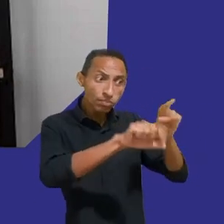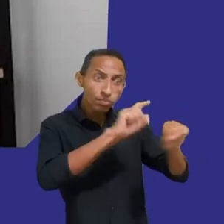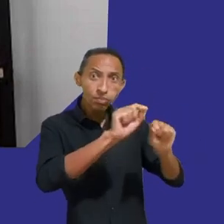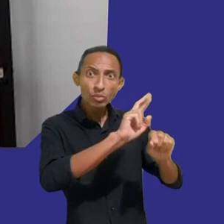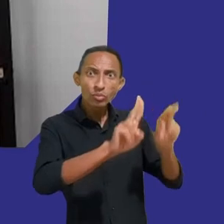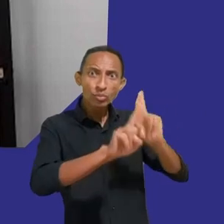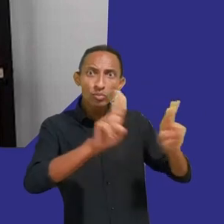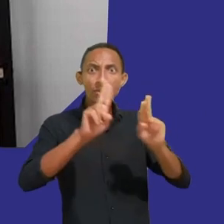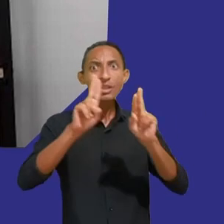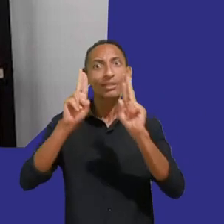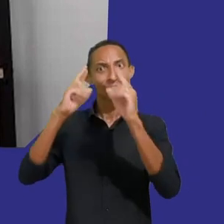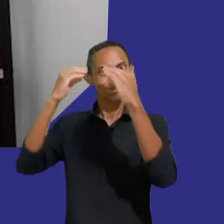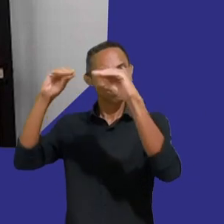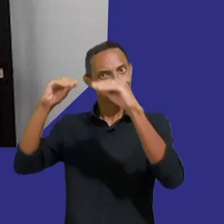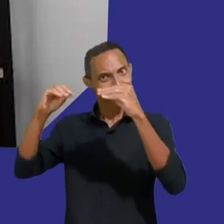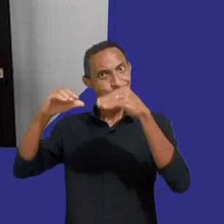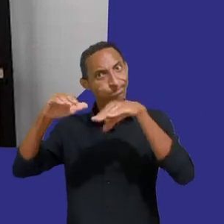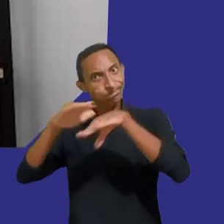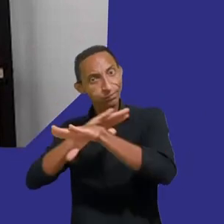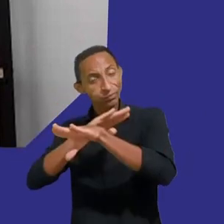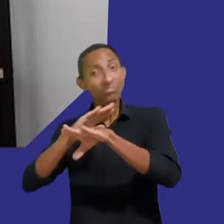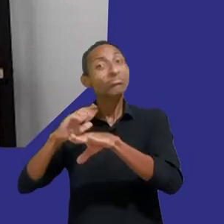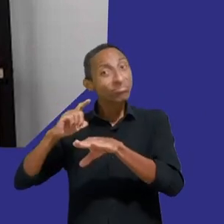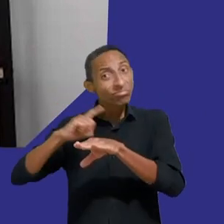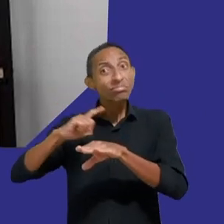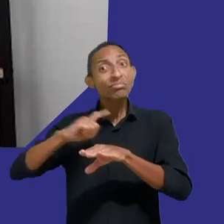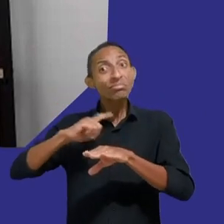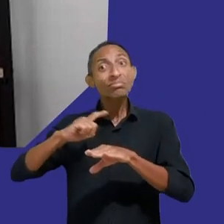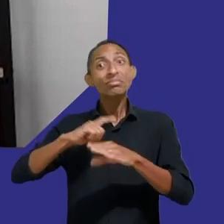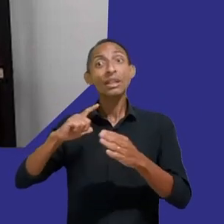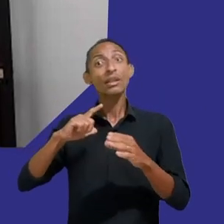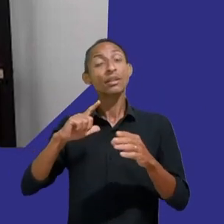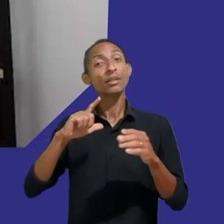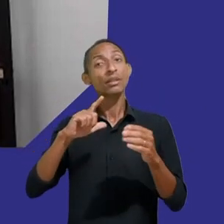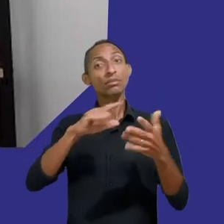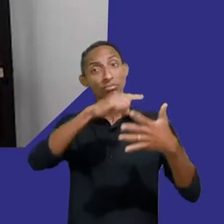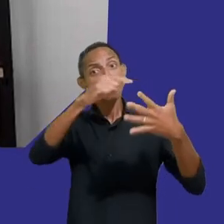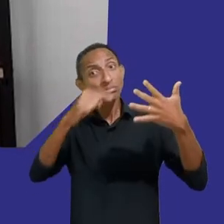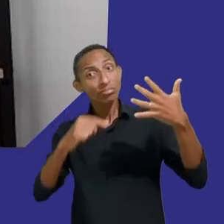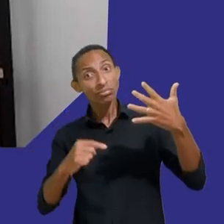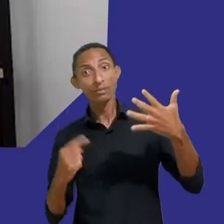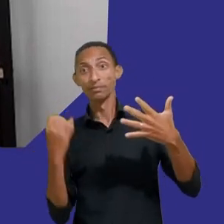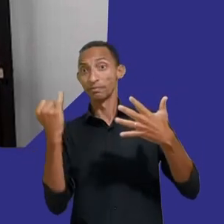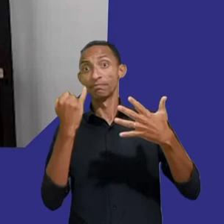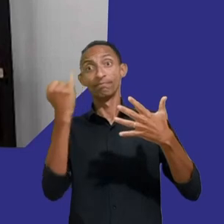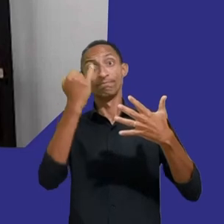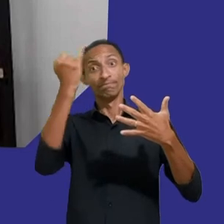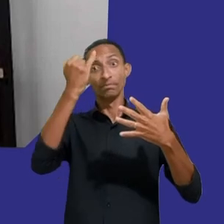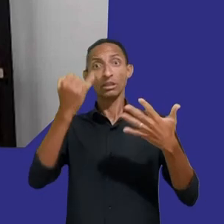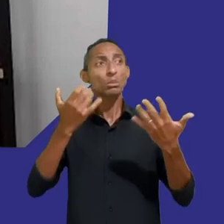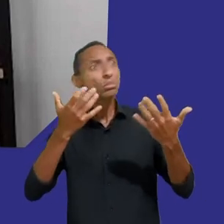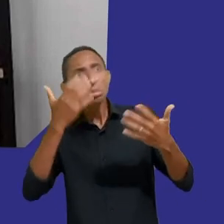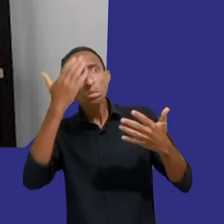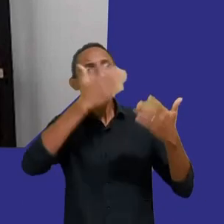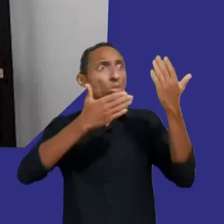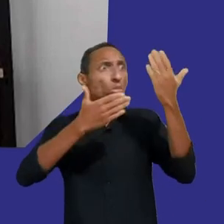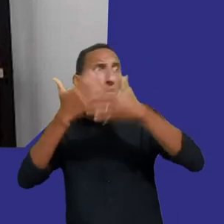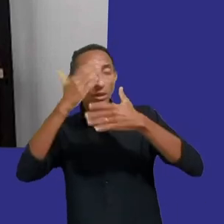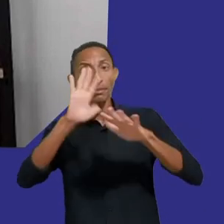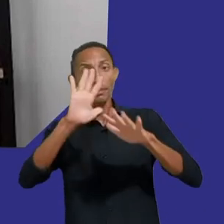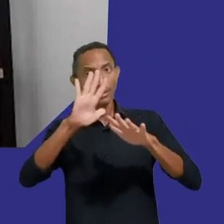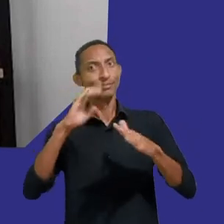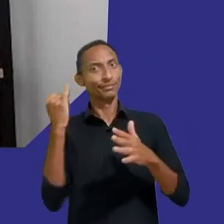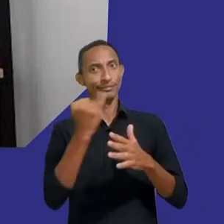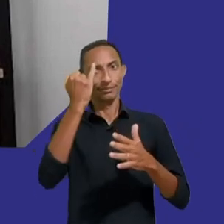pontos que são igualmente importantes e às vezes não são tão visíveis assim. Para começar esse assunto, vamos